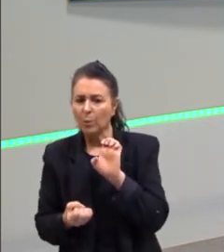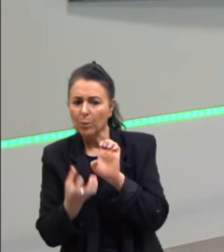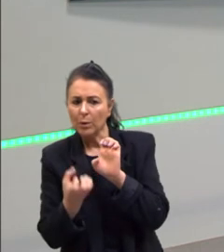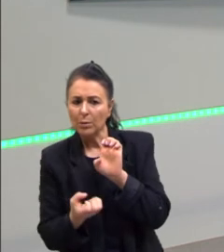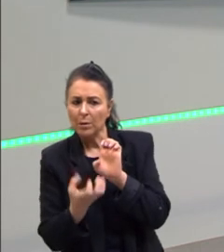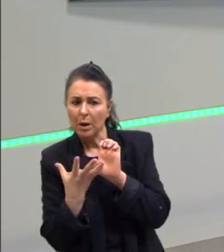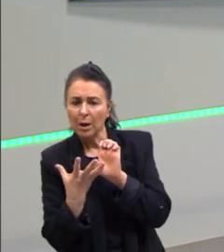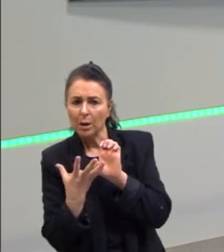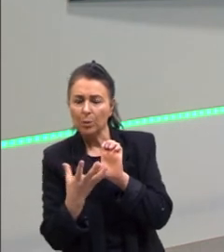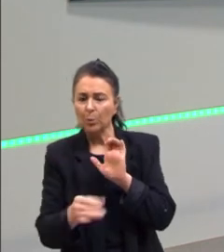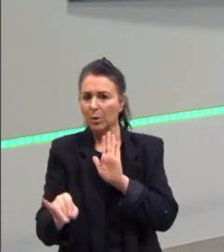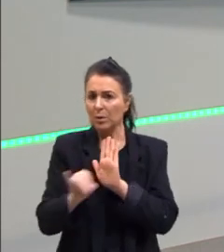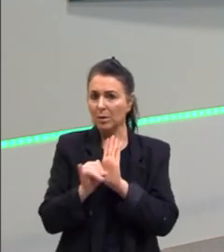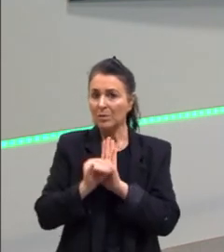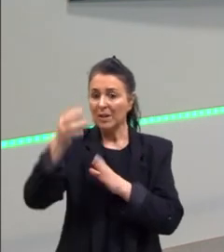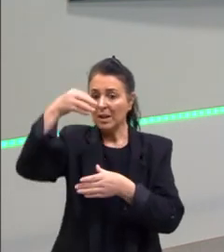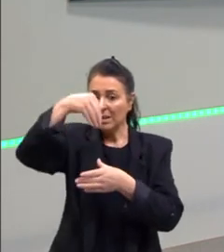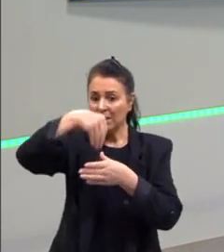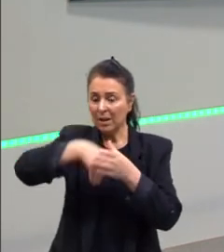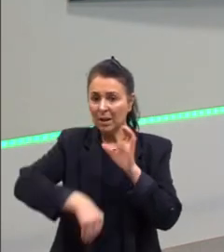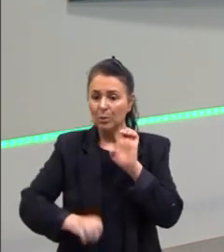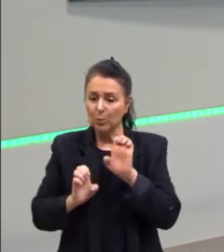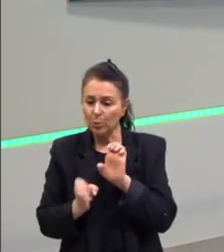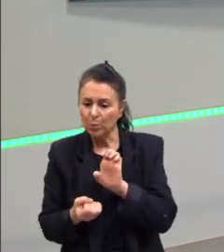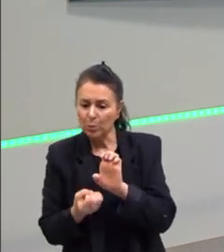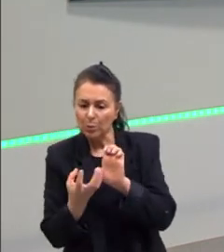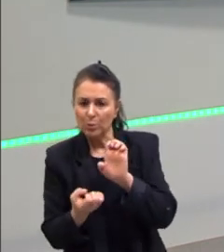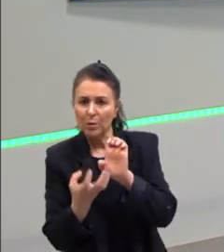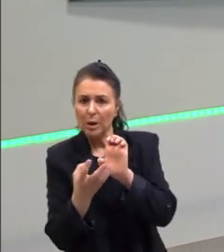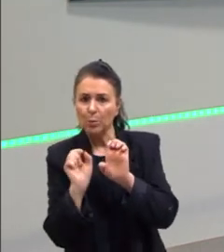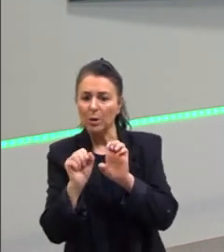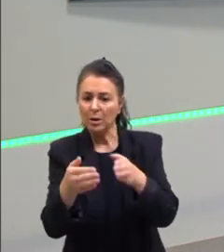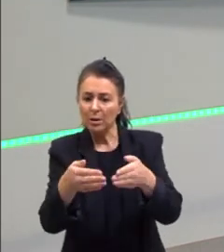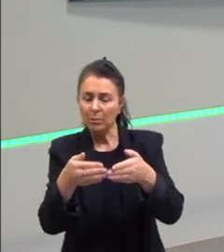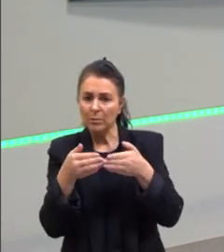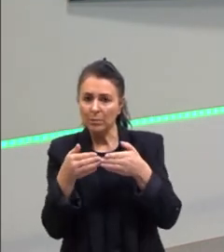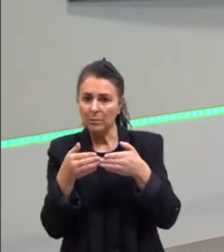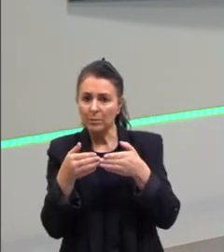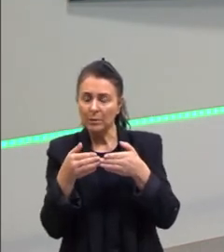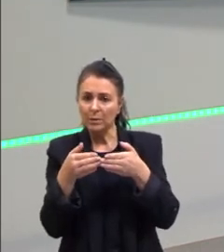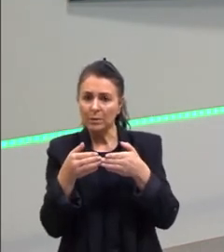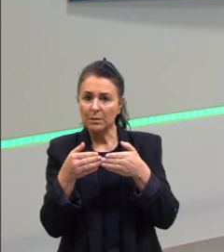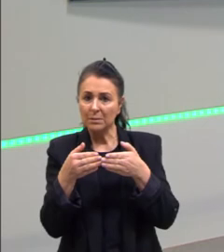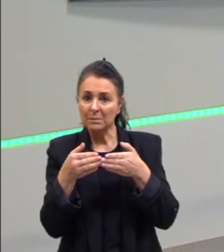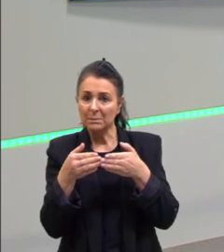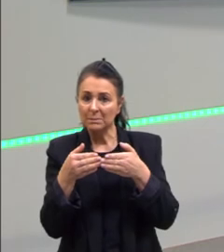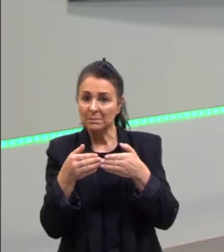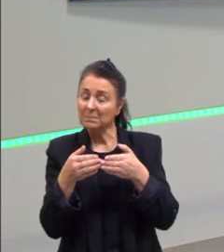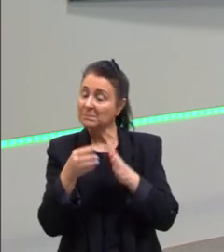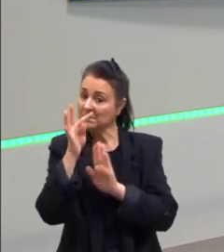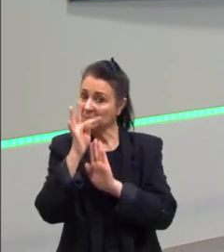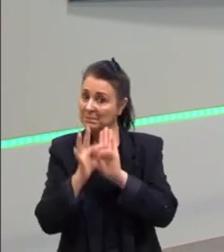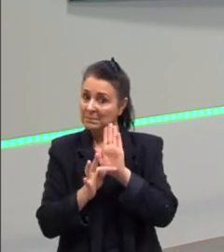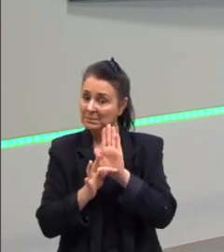identificar dentro desse enunciado o que está sendo pedido em relação ao texto.